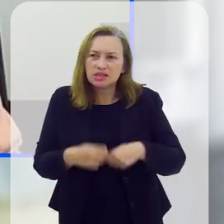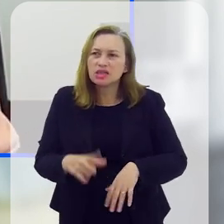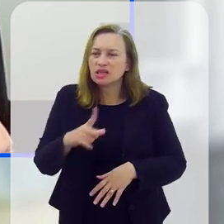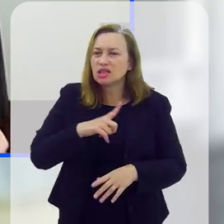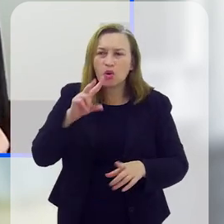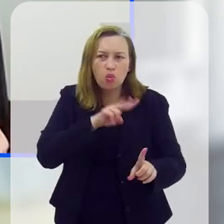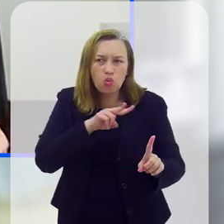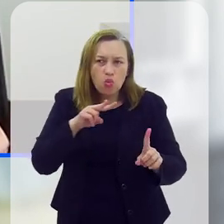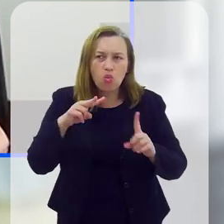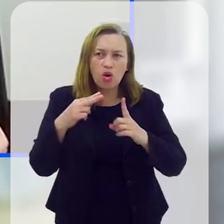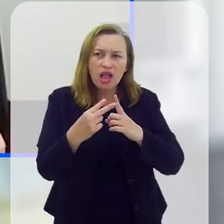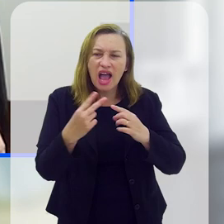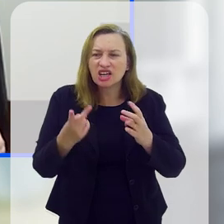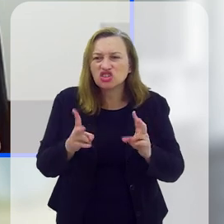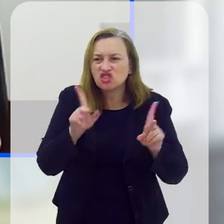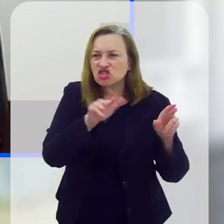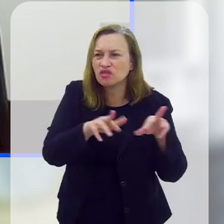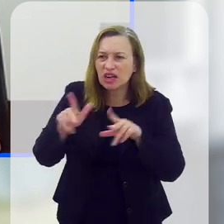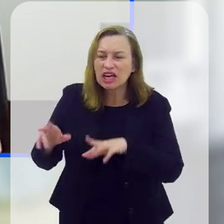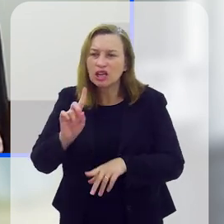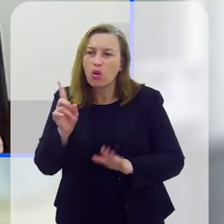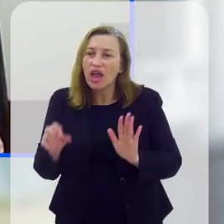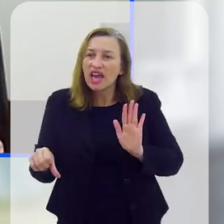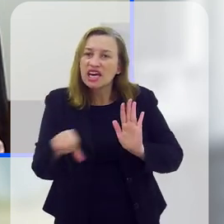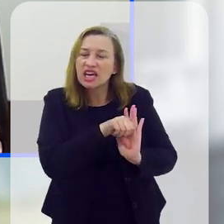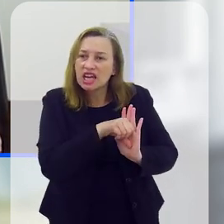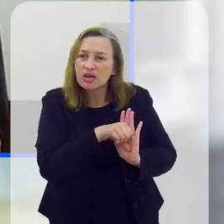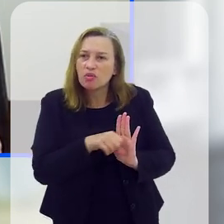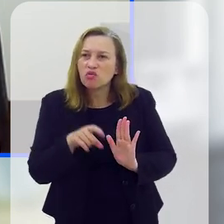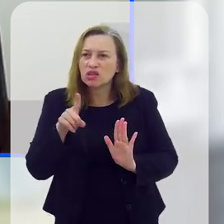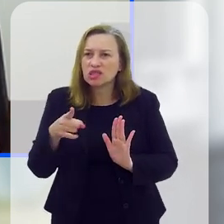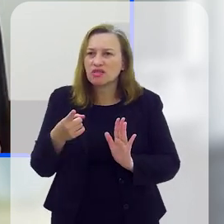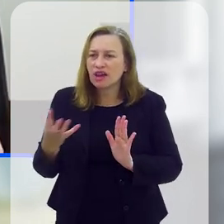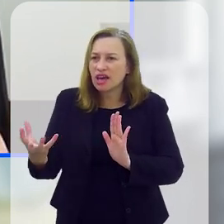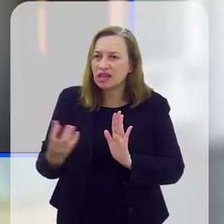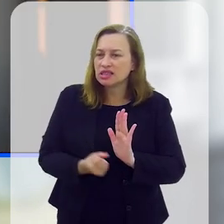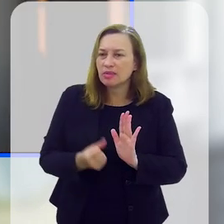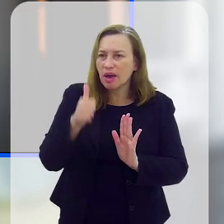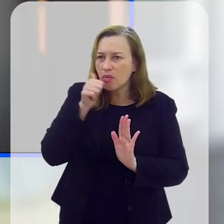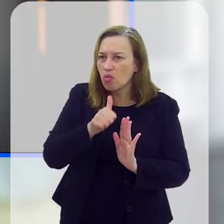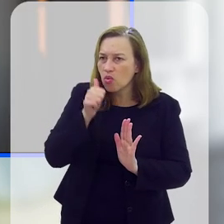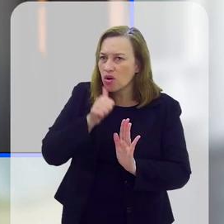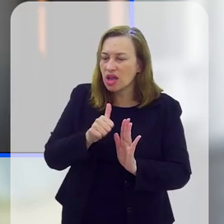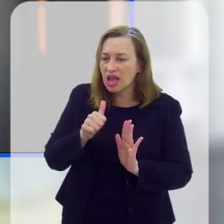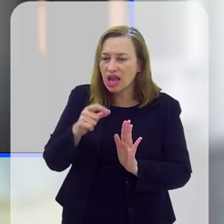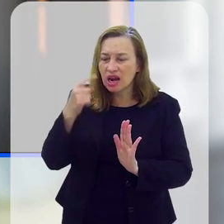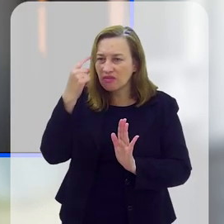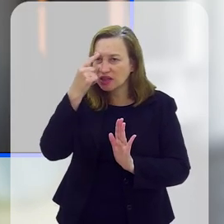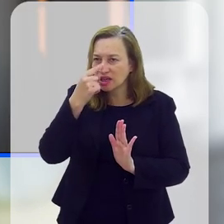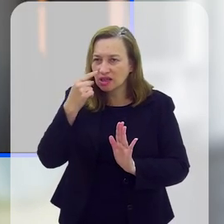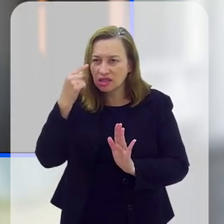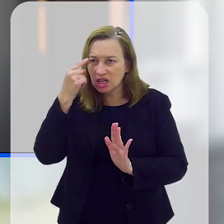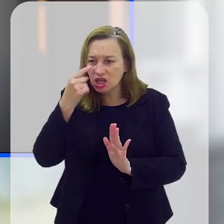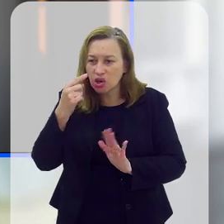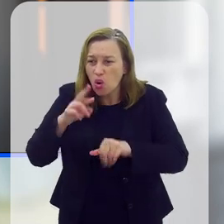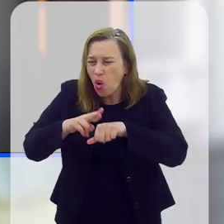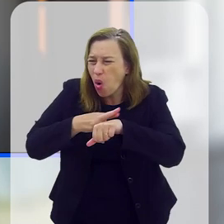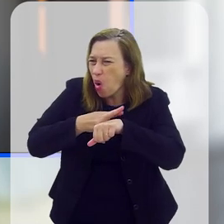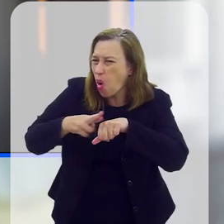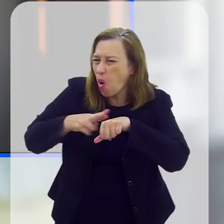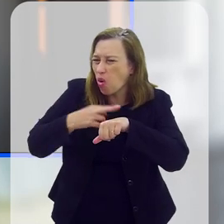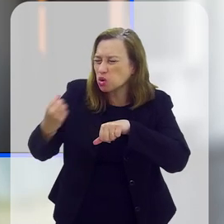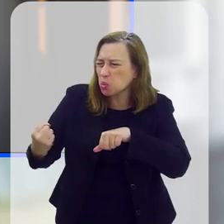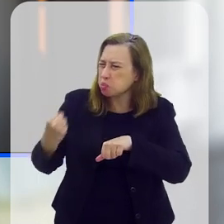É preciso que se tenha um olhar diferenciado, não é um crime que você vai receber a mulher e ela vai estar com o